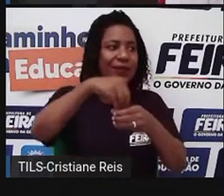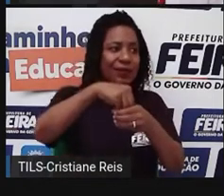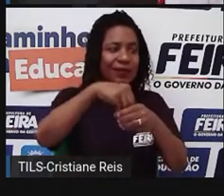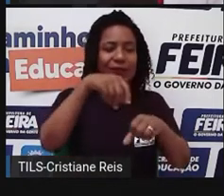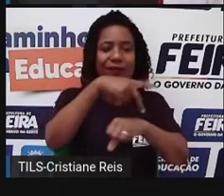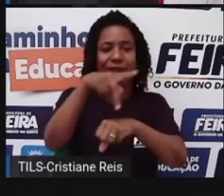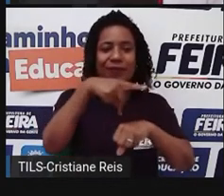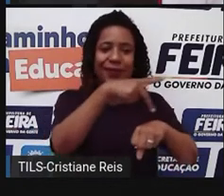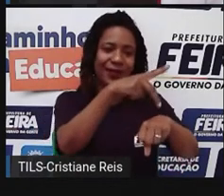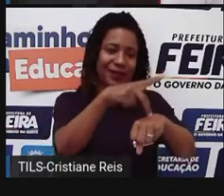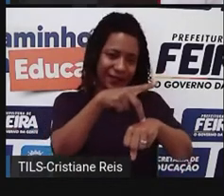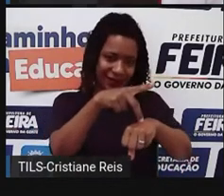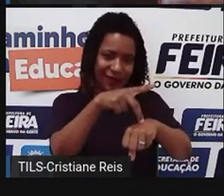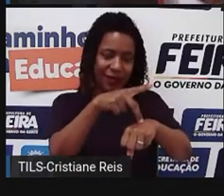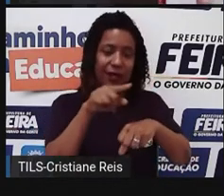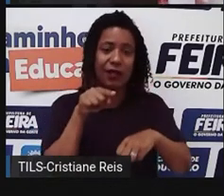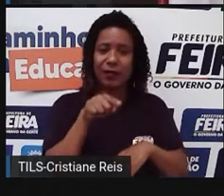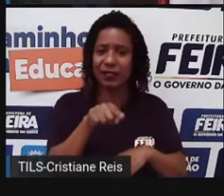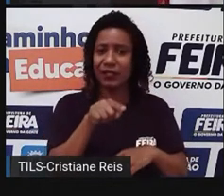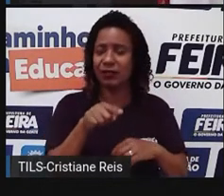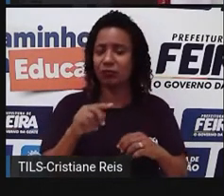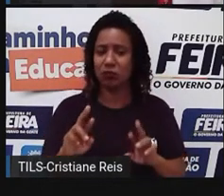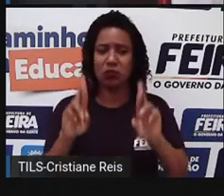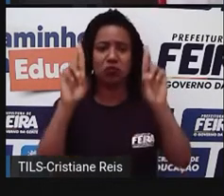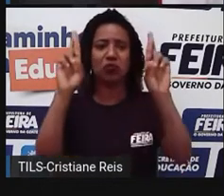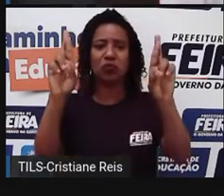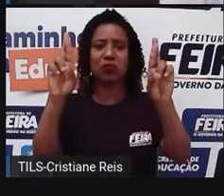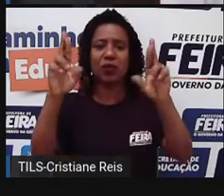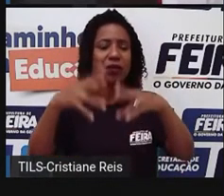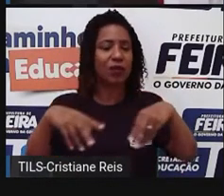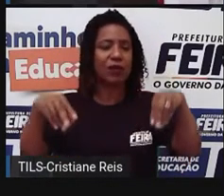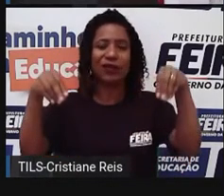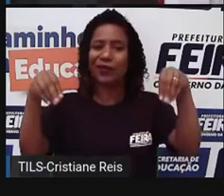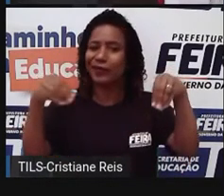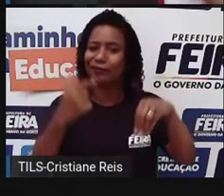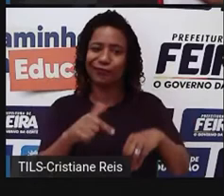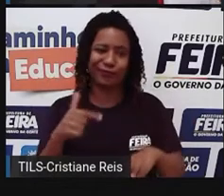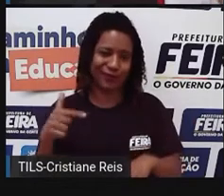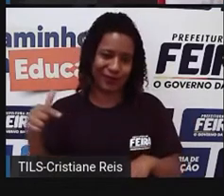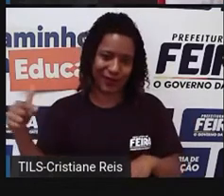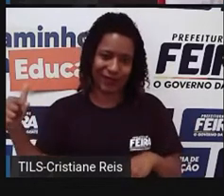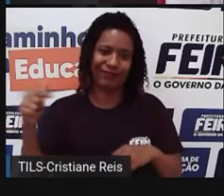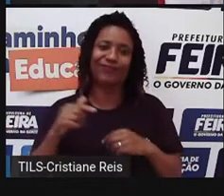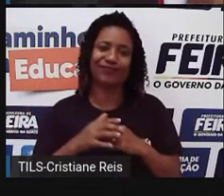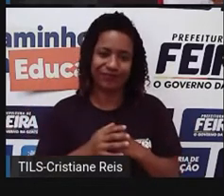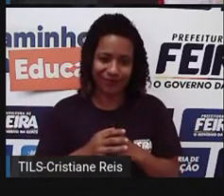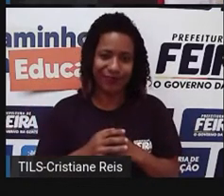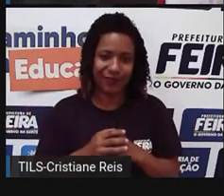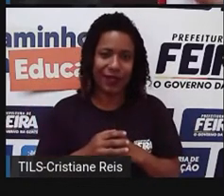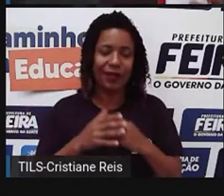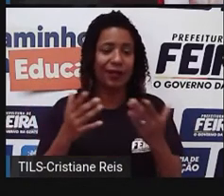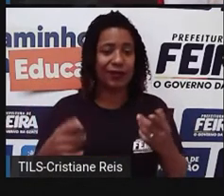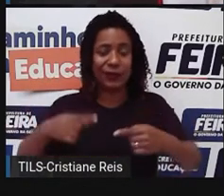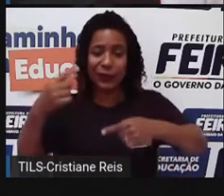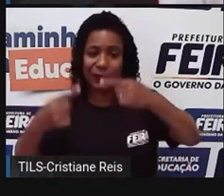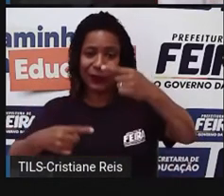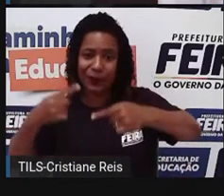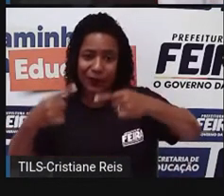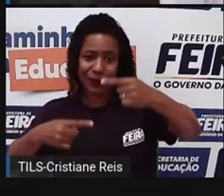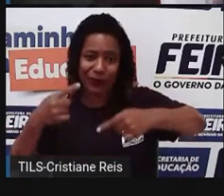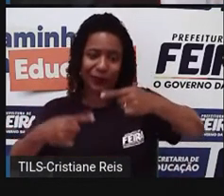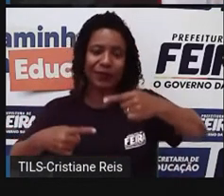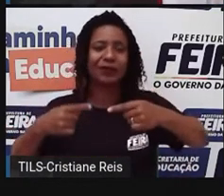podem exercer, né, sua soberania, porque eles não têm ali o território. Então, tudo isso são conflitos que precisam ser